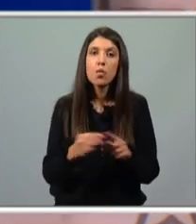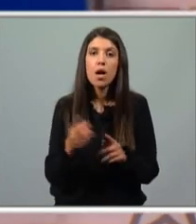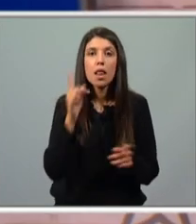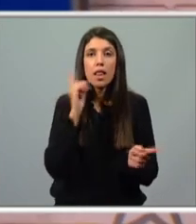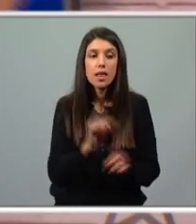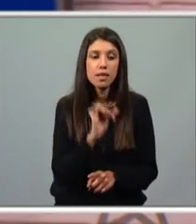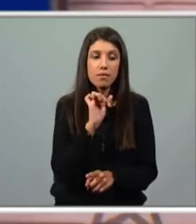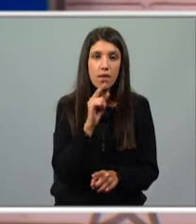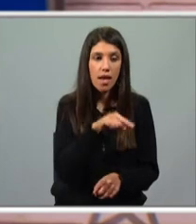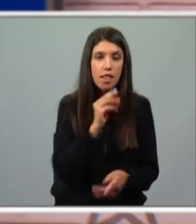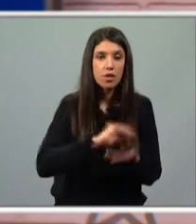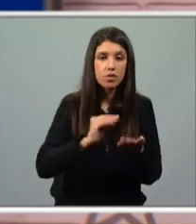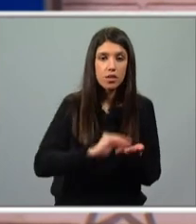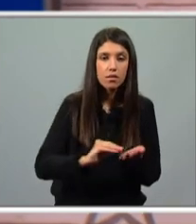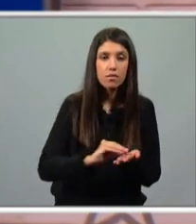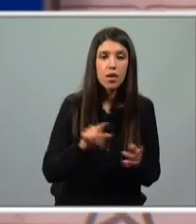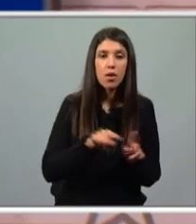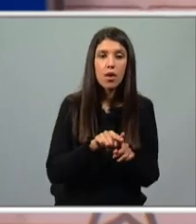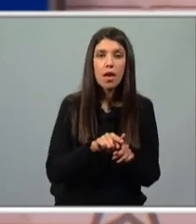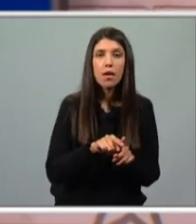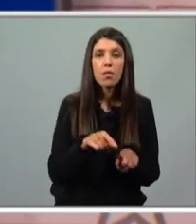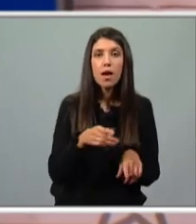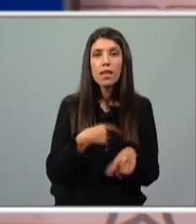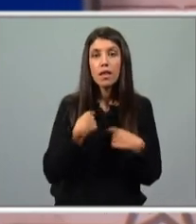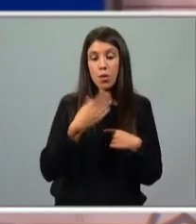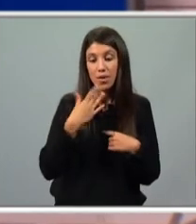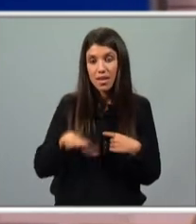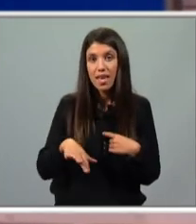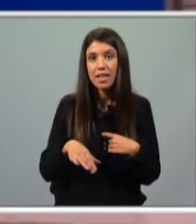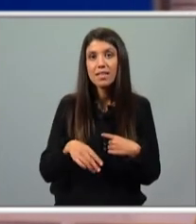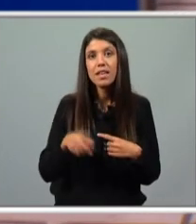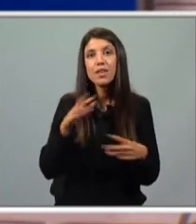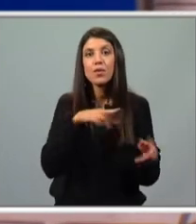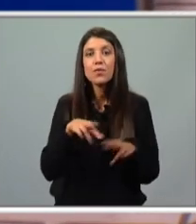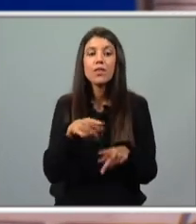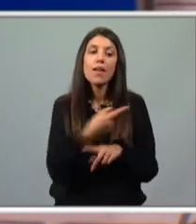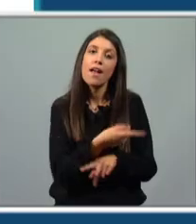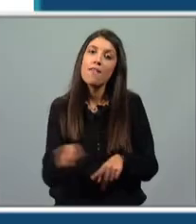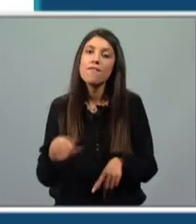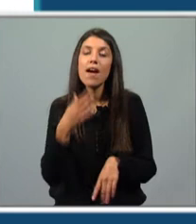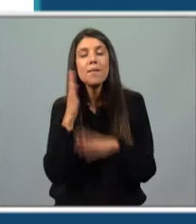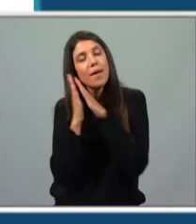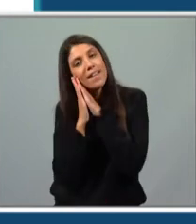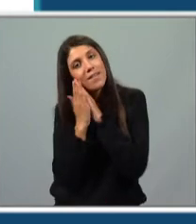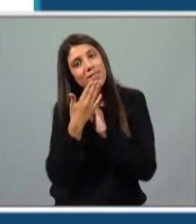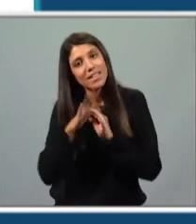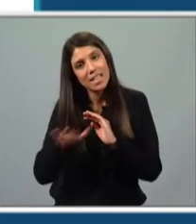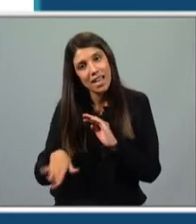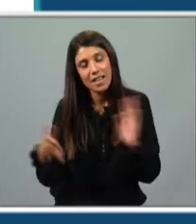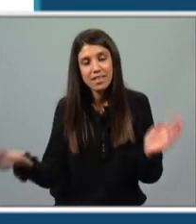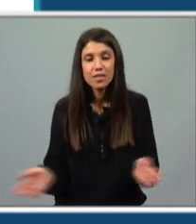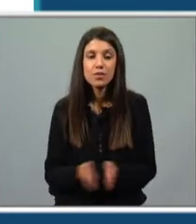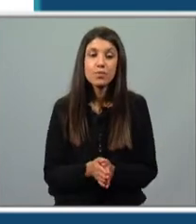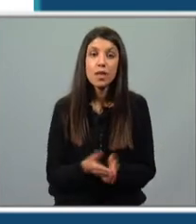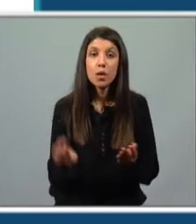vídeo para mandar as crianças para a cama no tempo em que eu era criança. Era um vídeo muito engraçado. A sua obra, amplamente